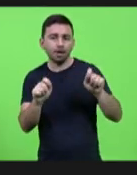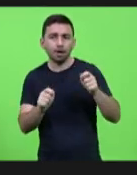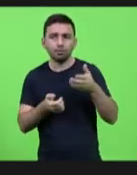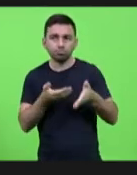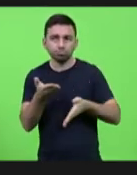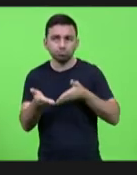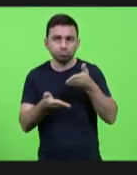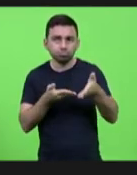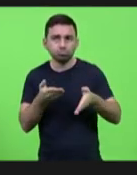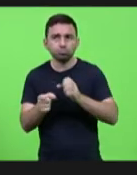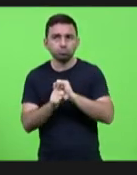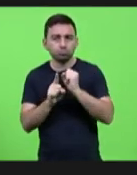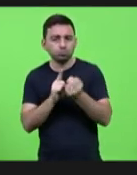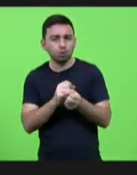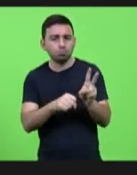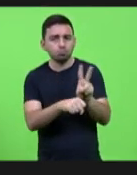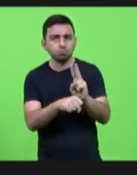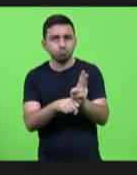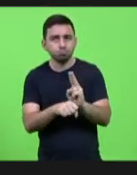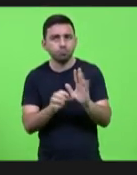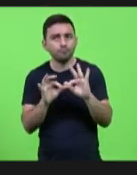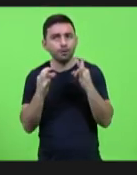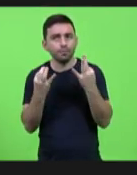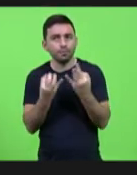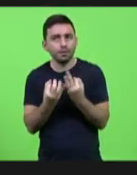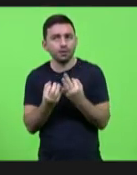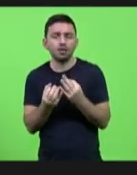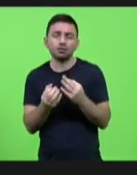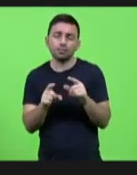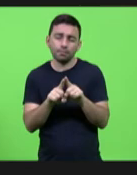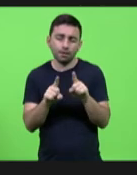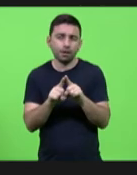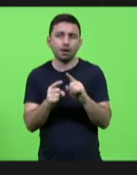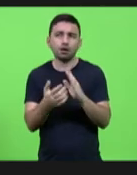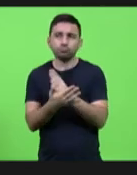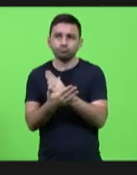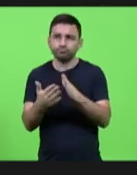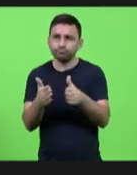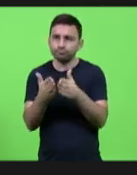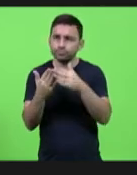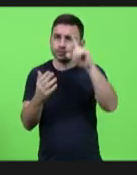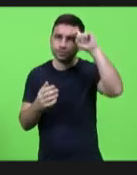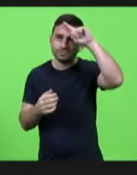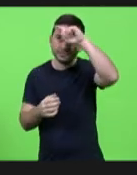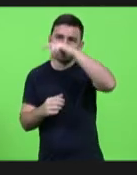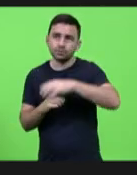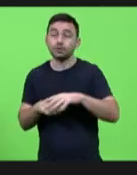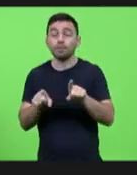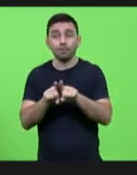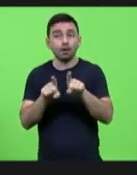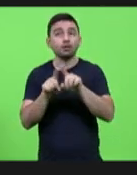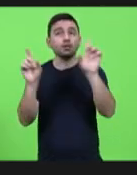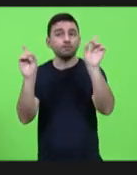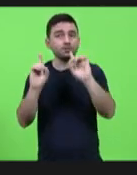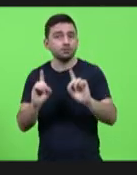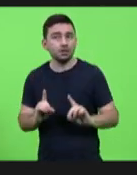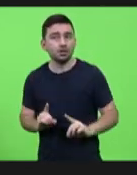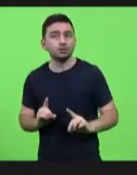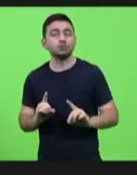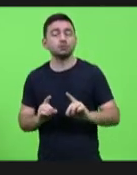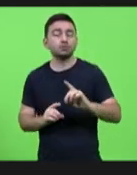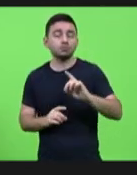-estar e a proteção social das famílias, sobretudo as mais vulneráveis. E eu quero também citar as pessoas com deficiência, os idosos,